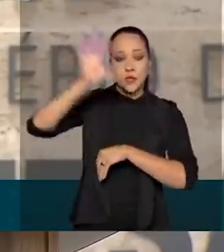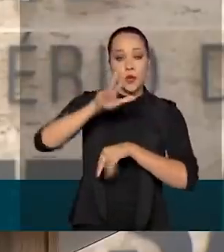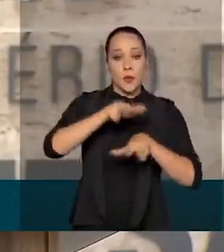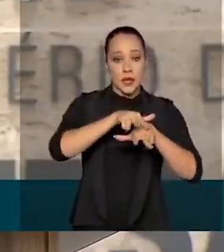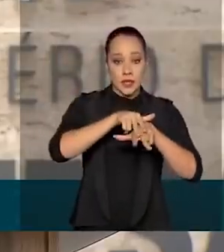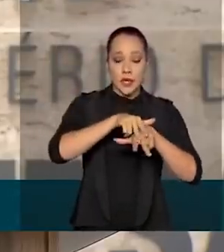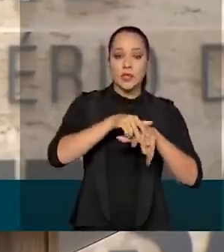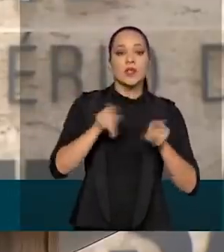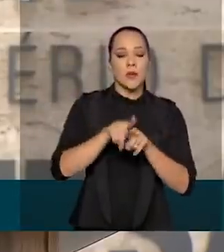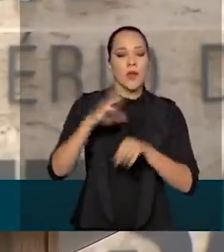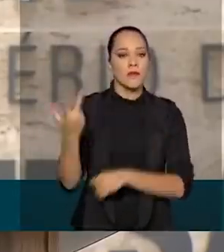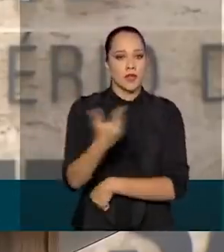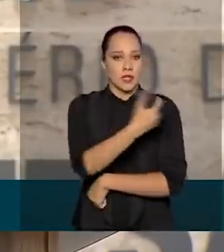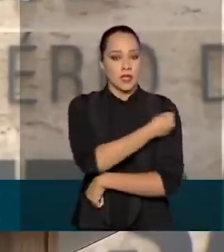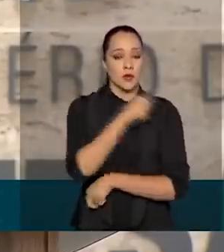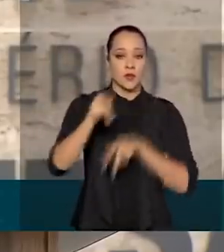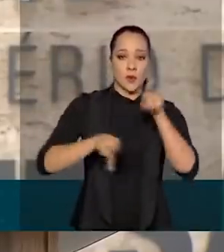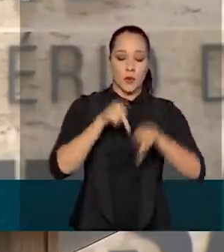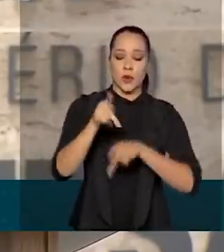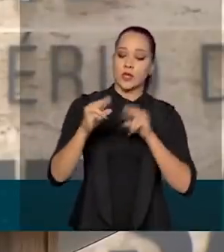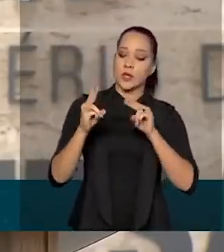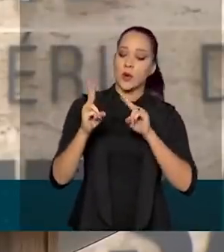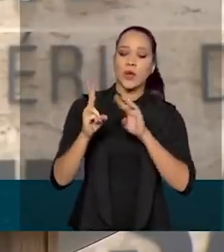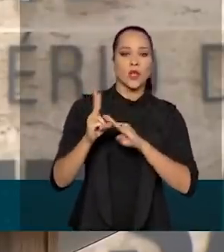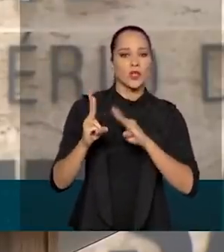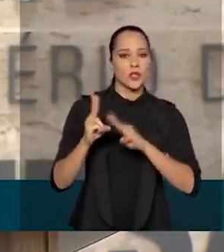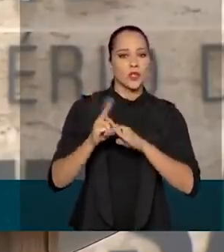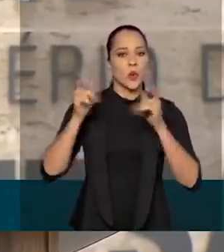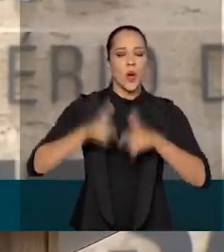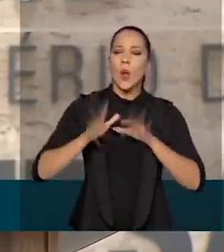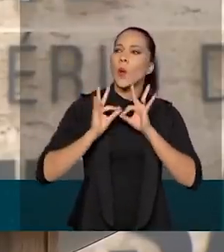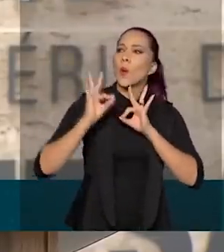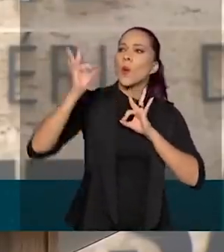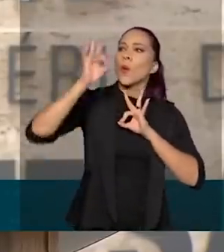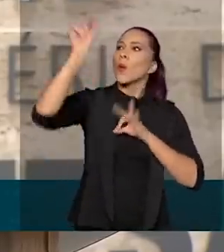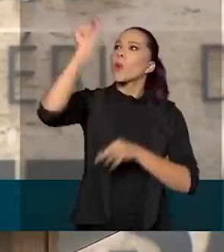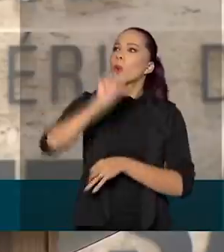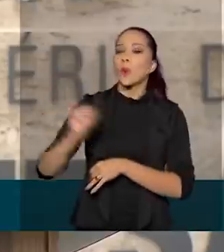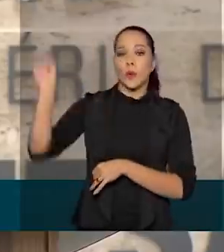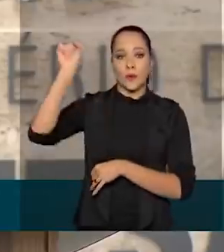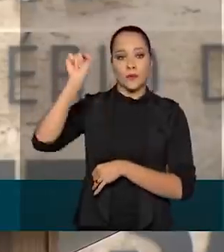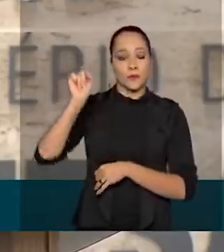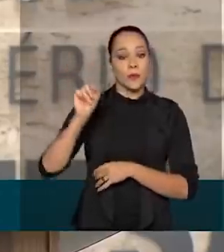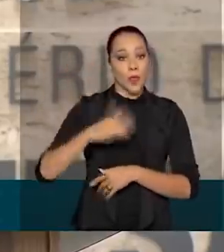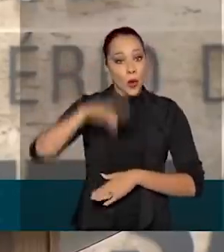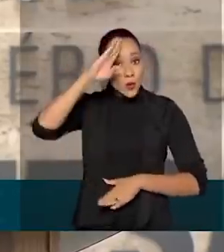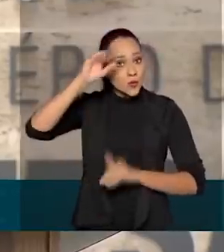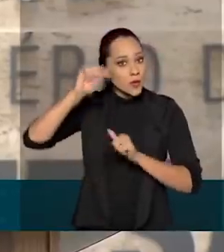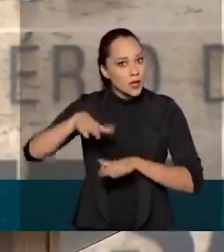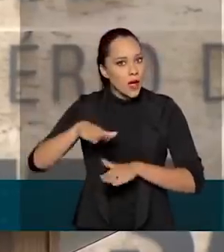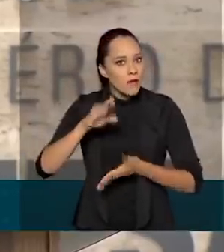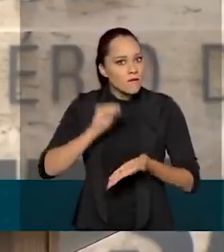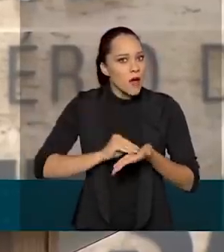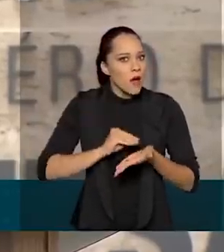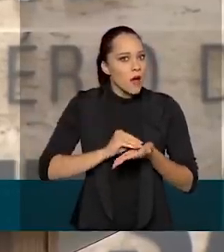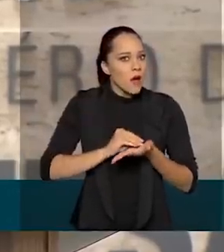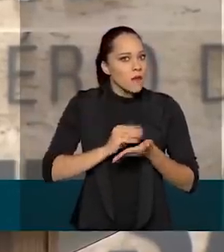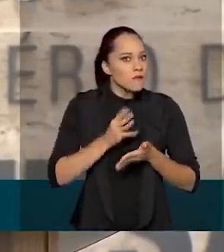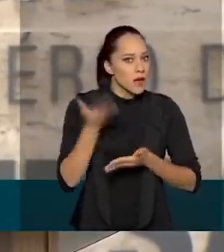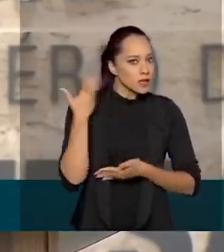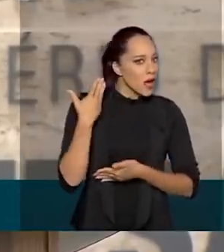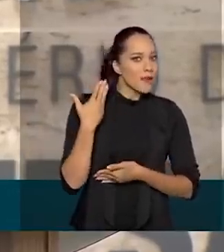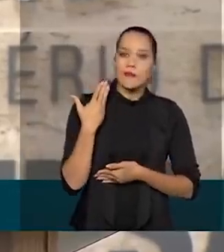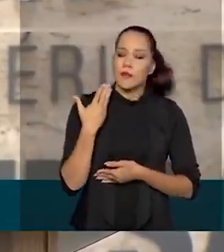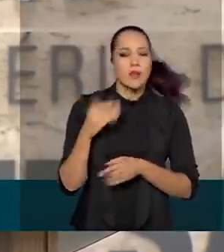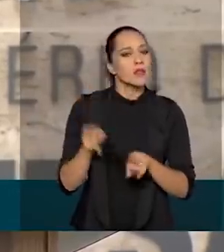de povos indígenas em áreas remotas. Os militares não faltaram no passado e não